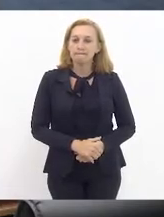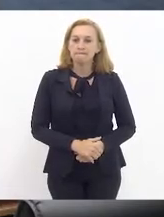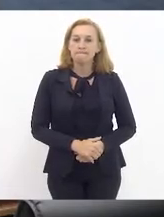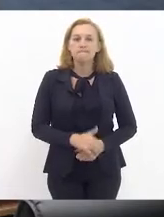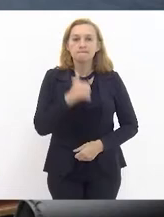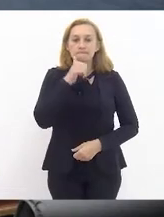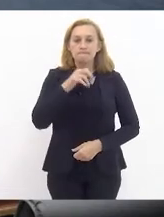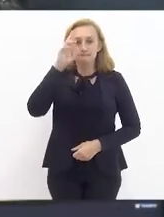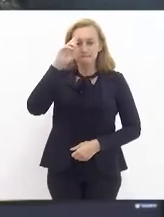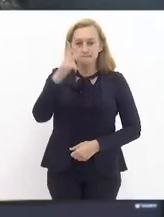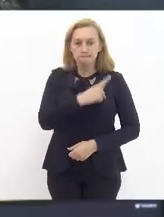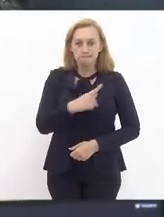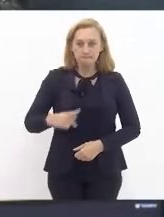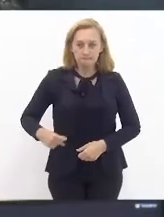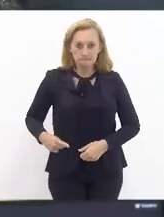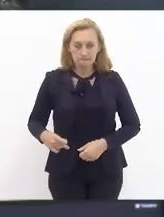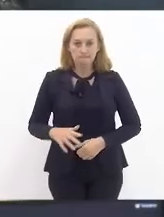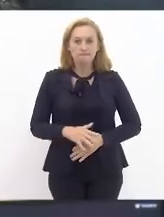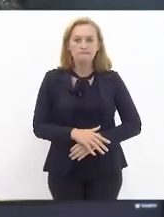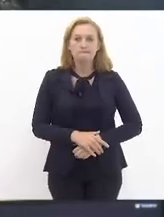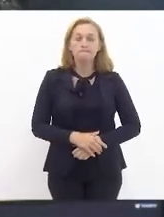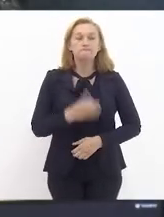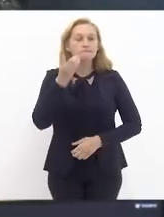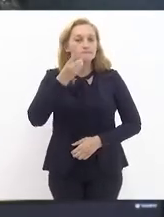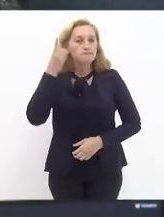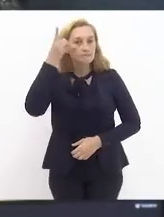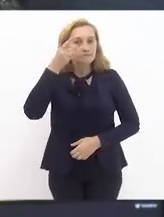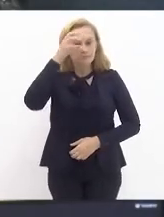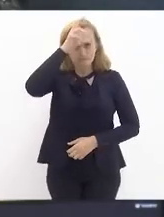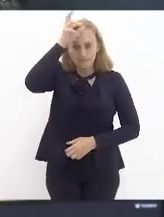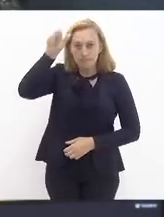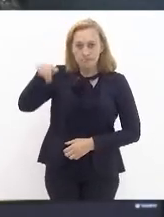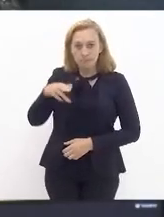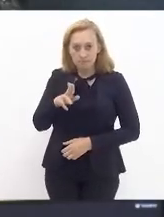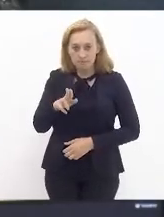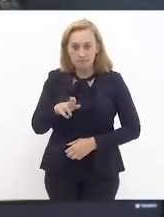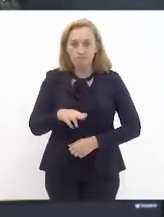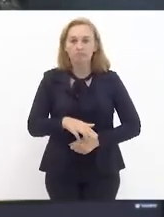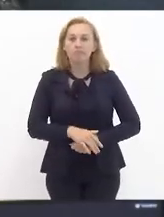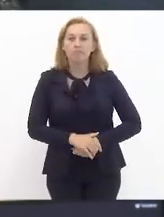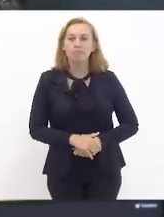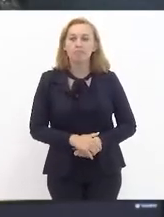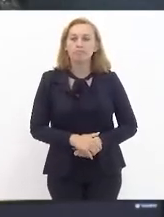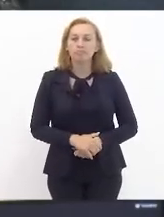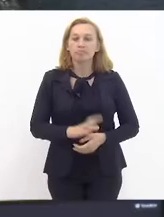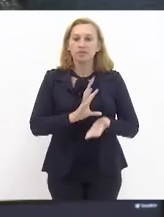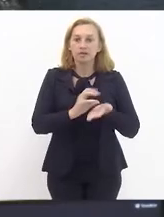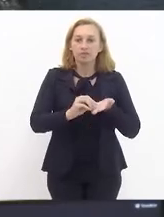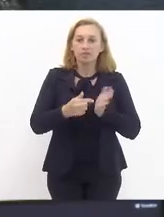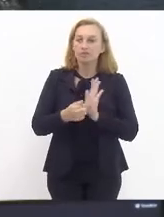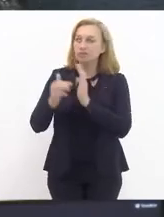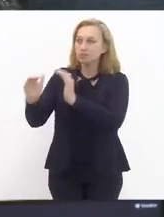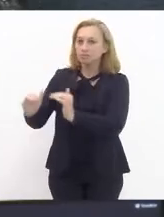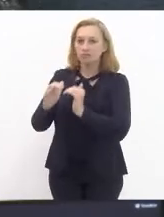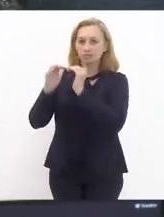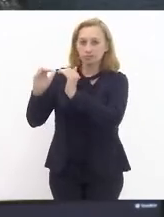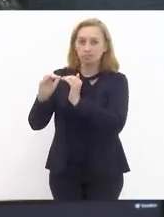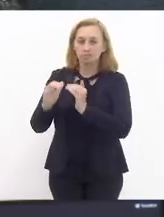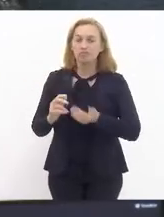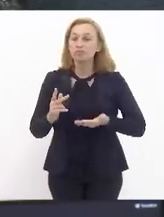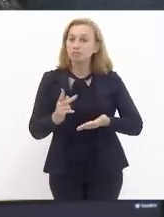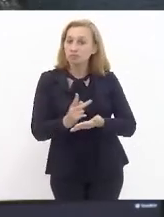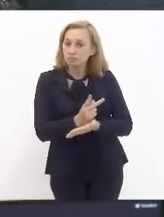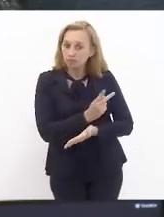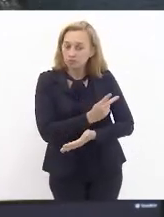Senhora Presidente, deputada Tia Ju, a ata reflete com exatidão